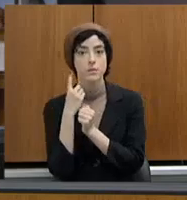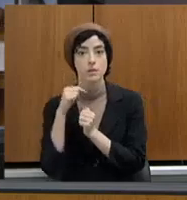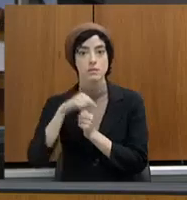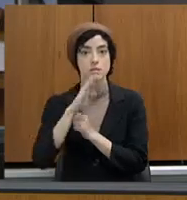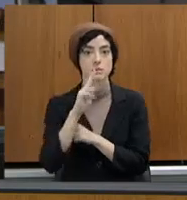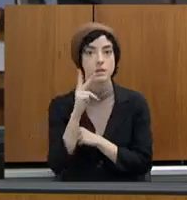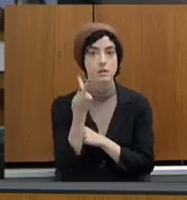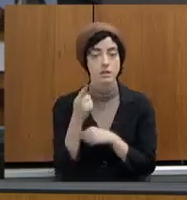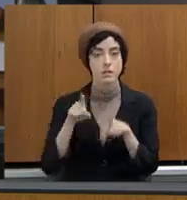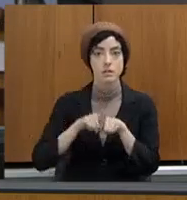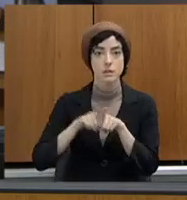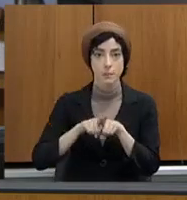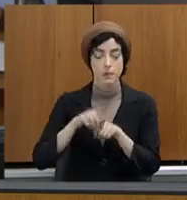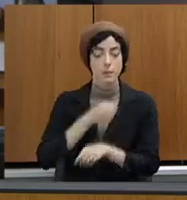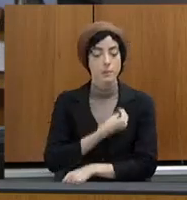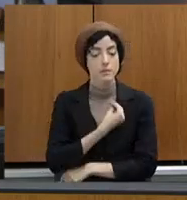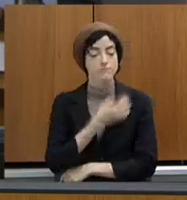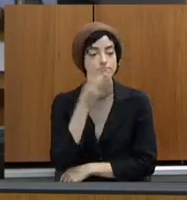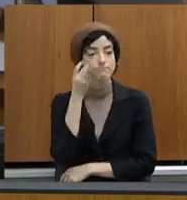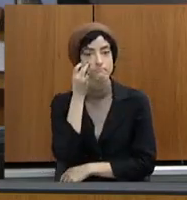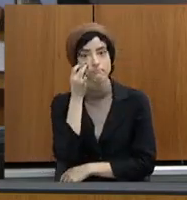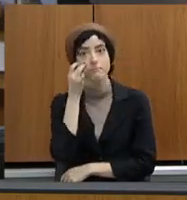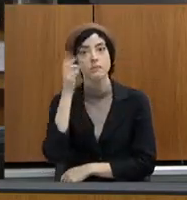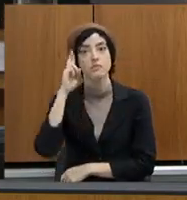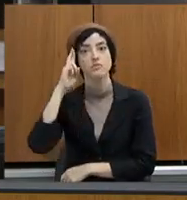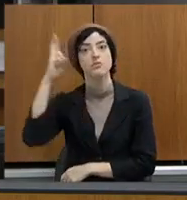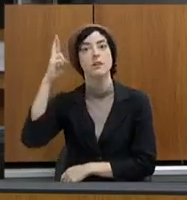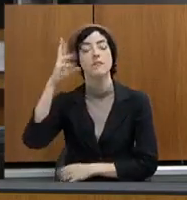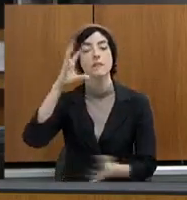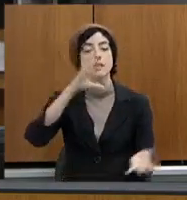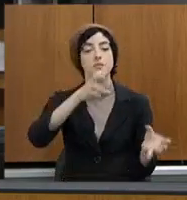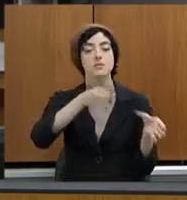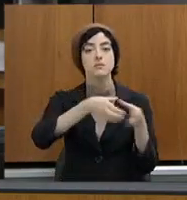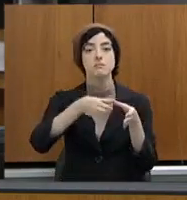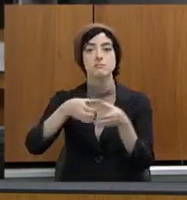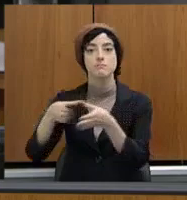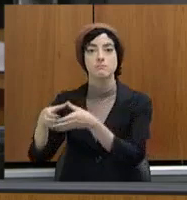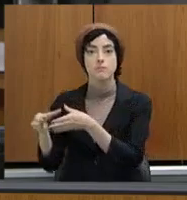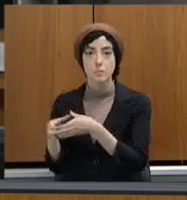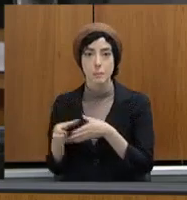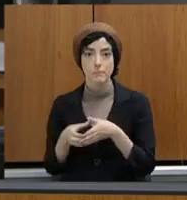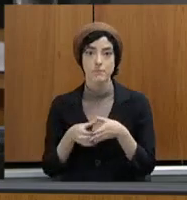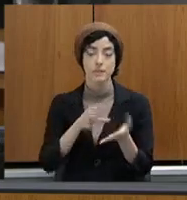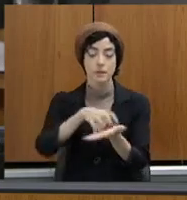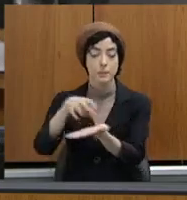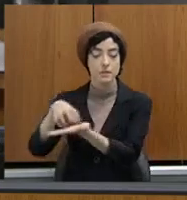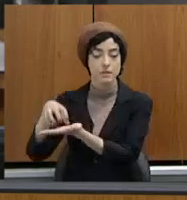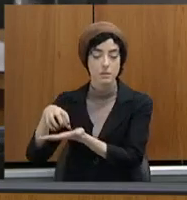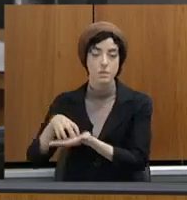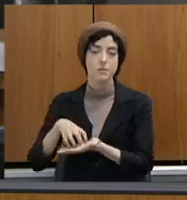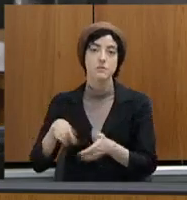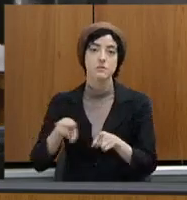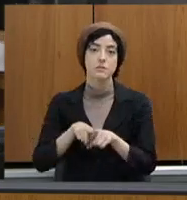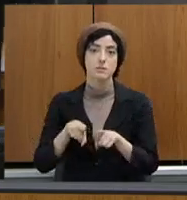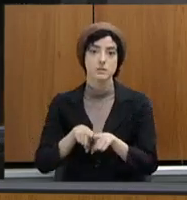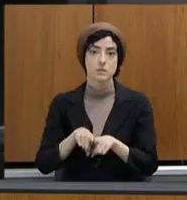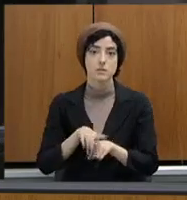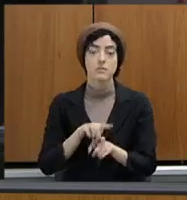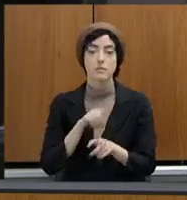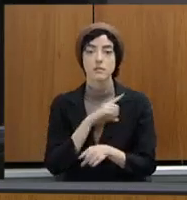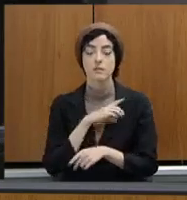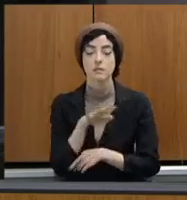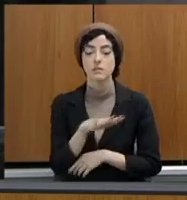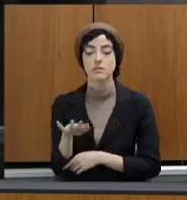regionais. E vieram aqui para que a gente pudesse falar sobre estrutura, para que a gente pudesse falar sobre